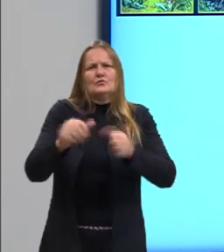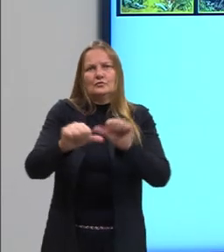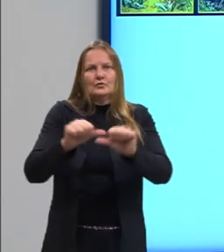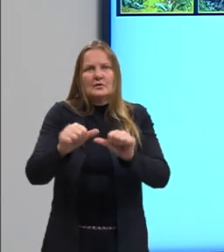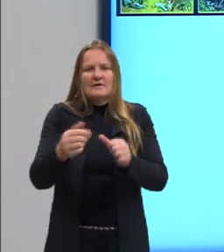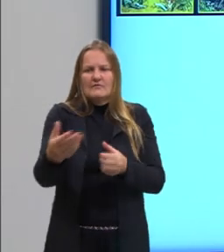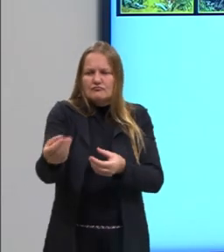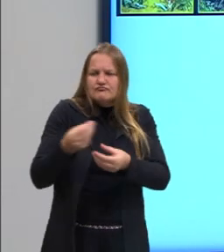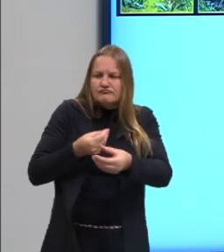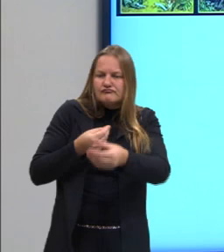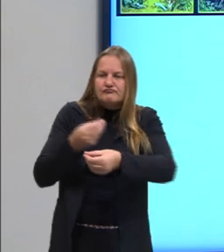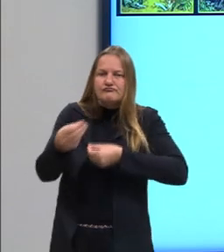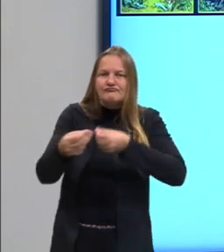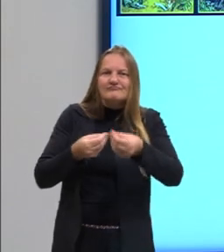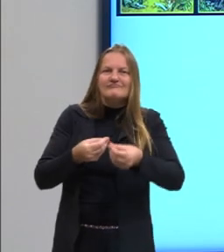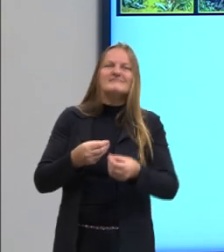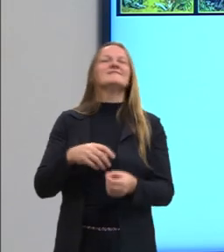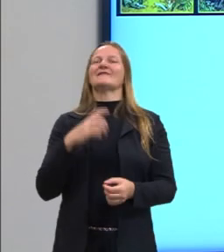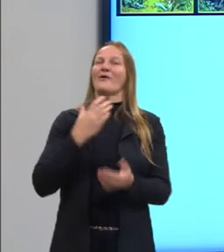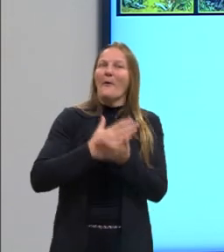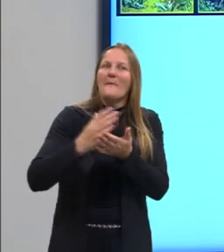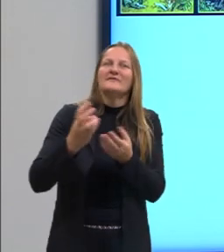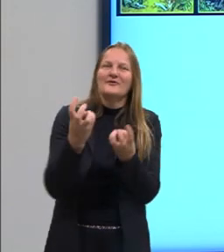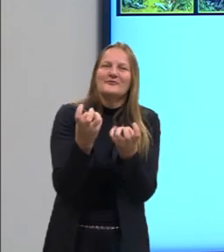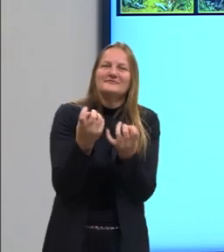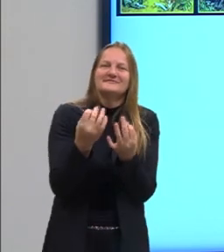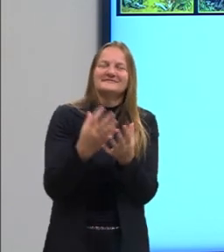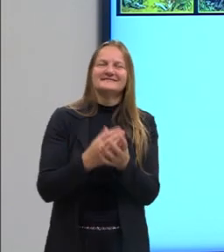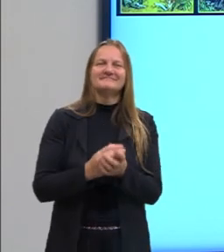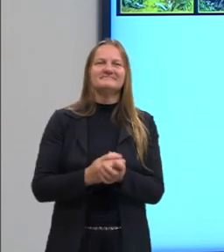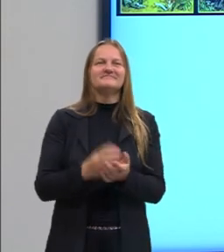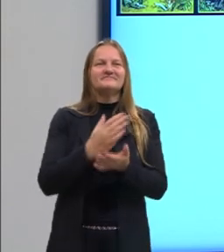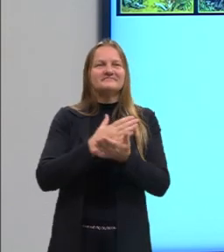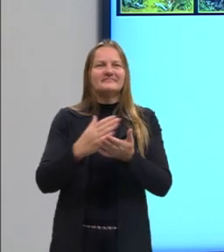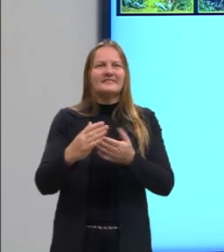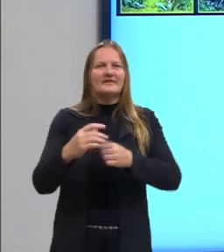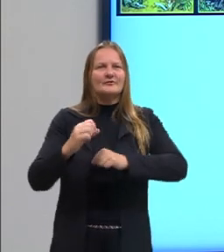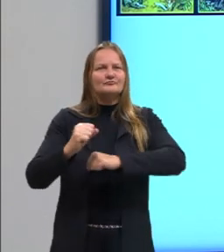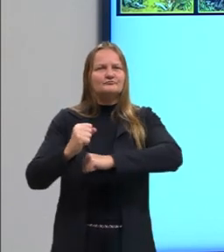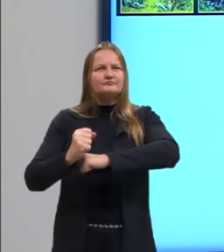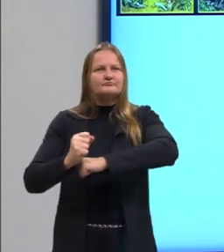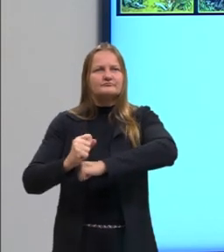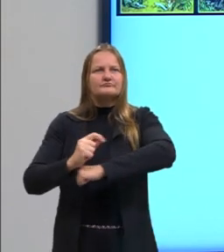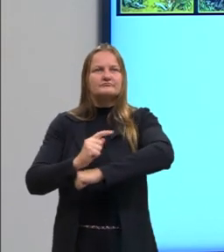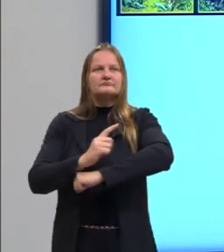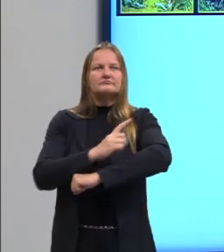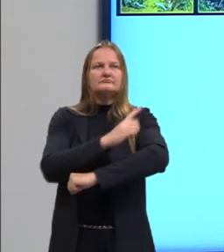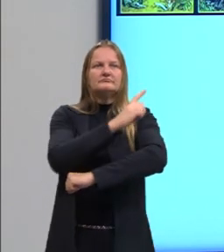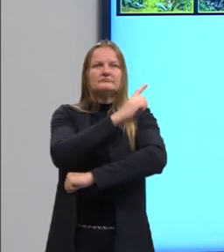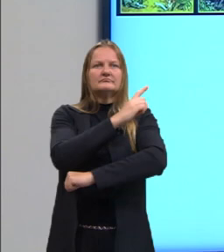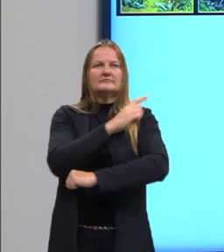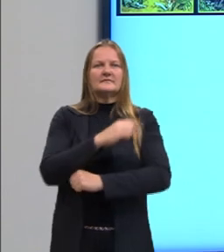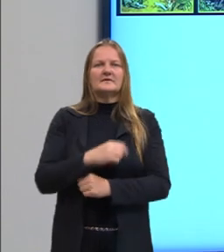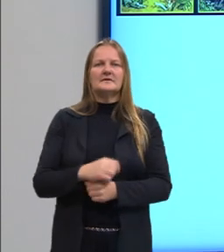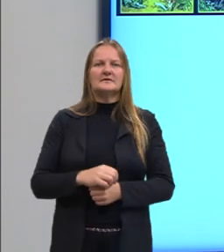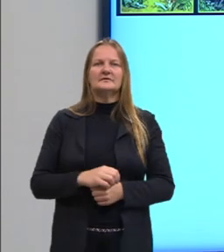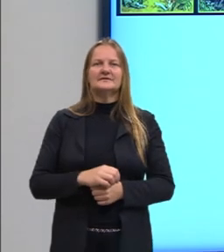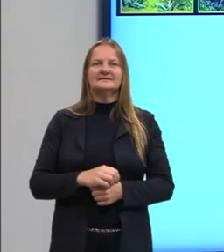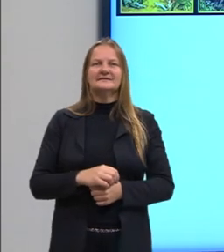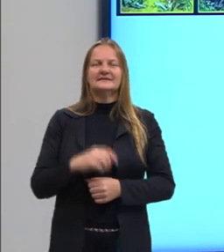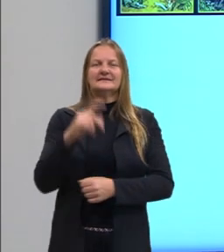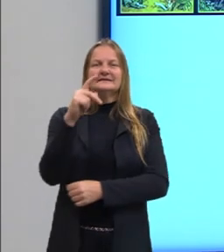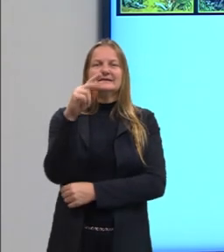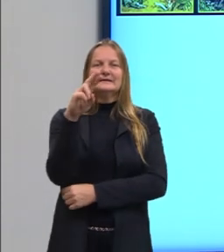evolução aqui, alguns símios são primatas de